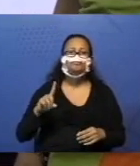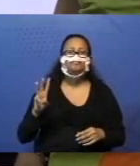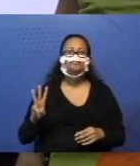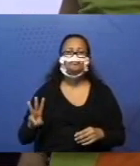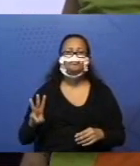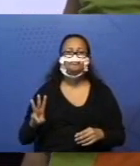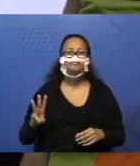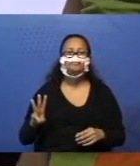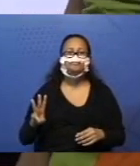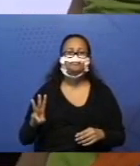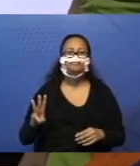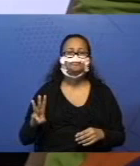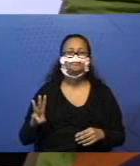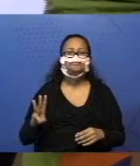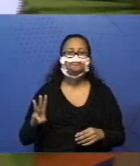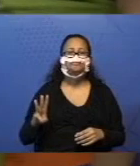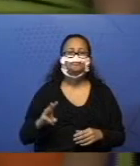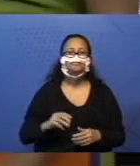pensaram?